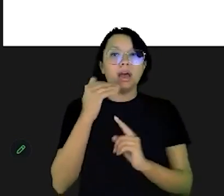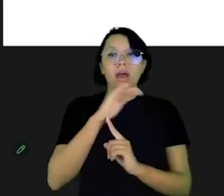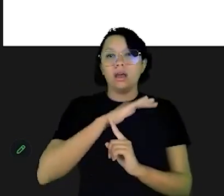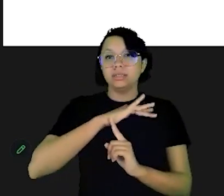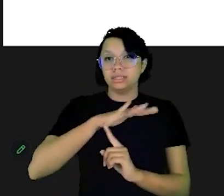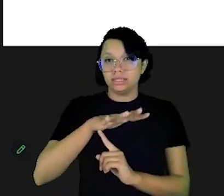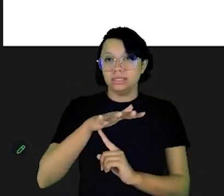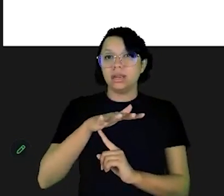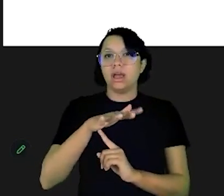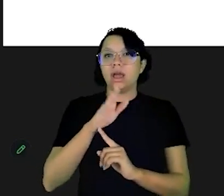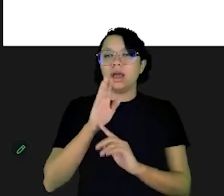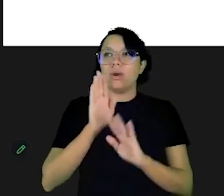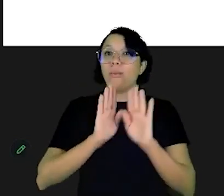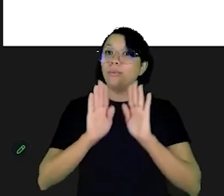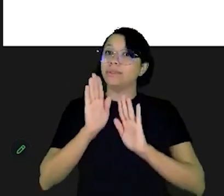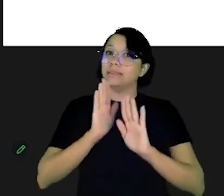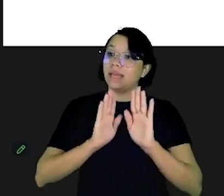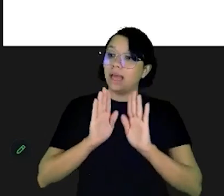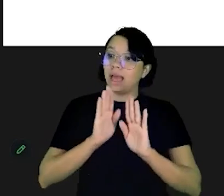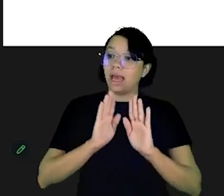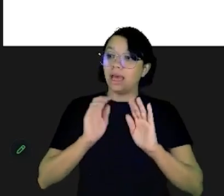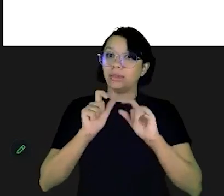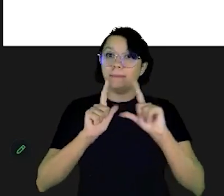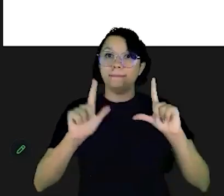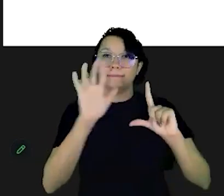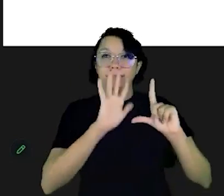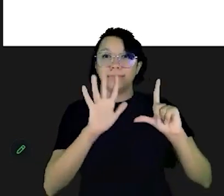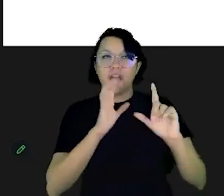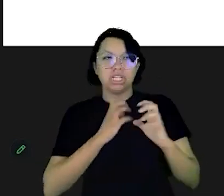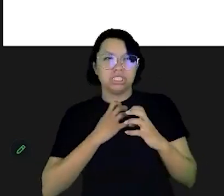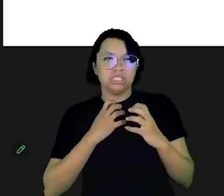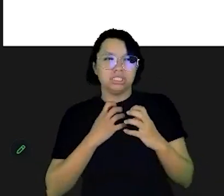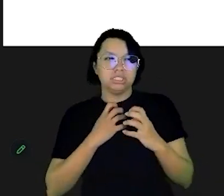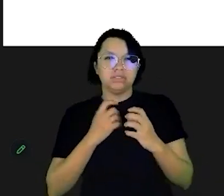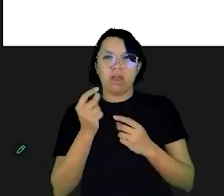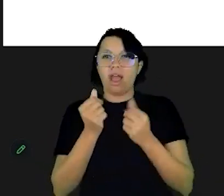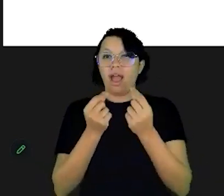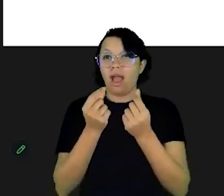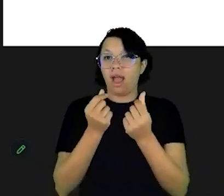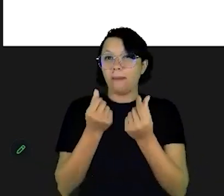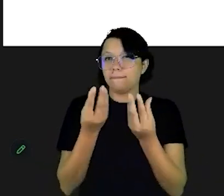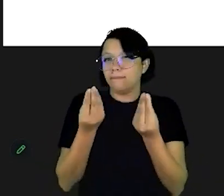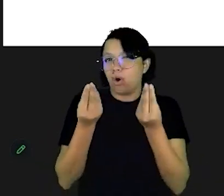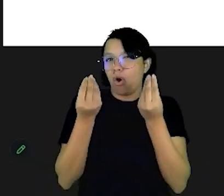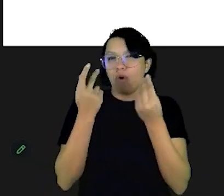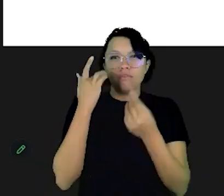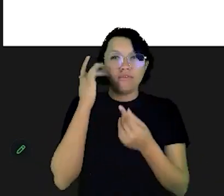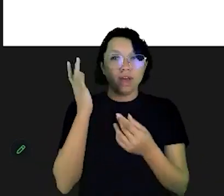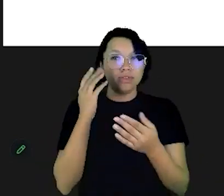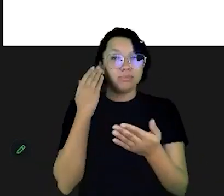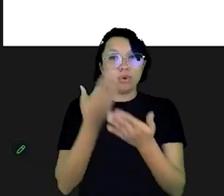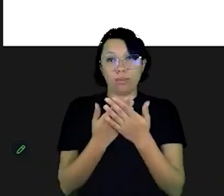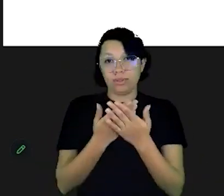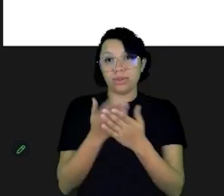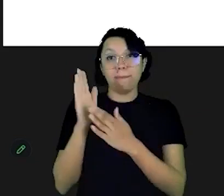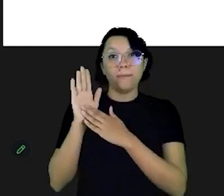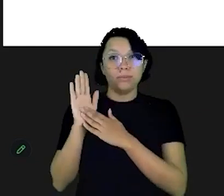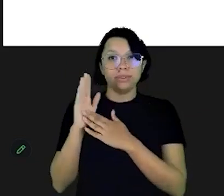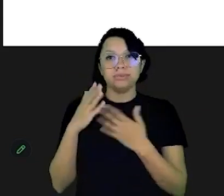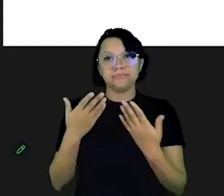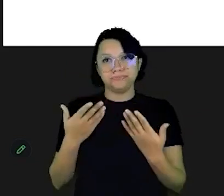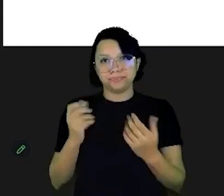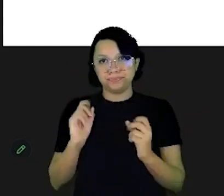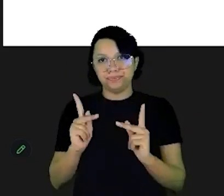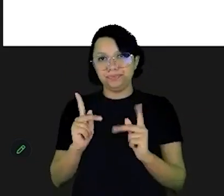de Valores Imobiliários, cuidado com marketing agressivo, com a rentabilidade excessiva prometida.